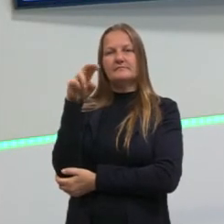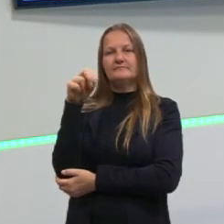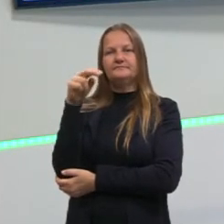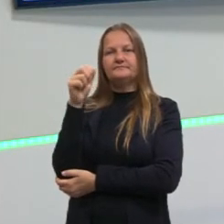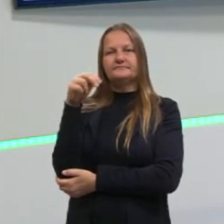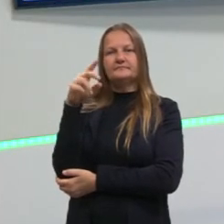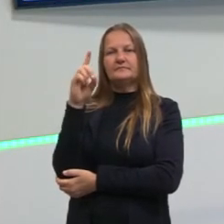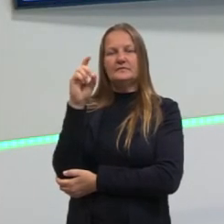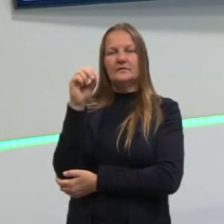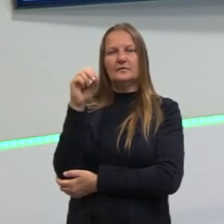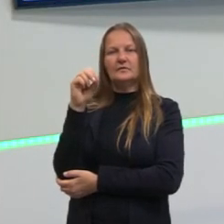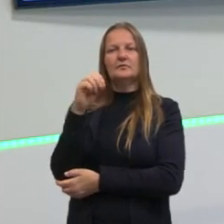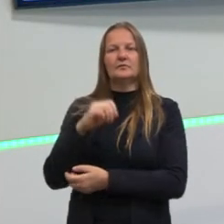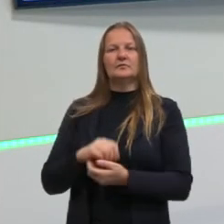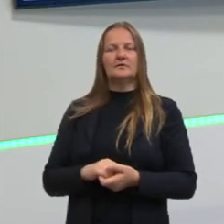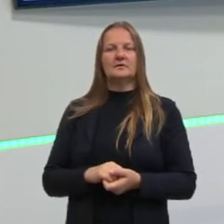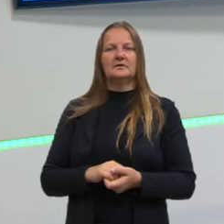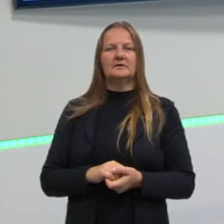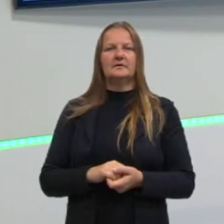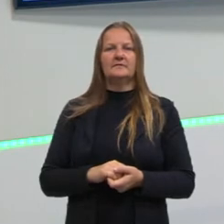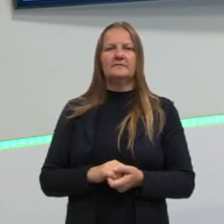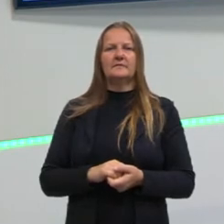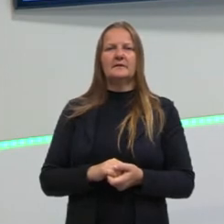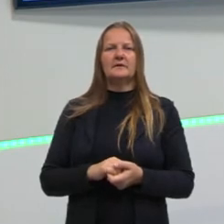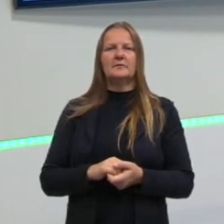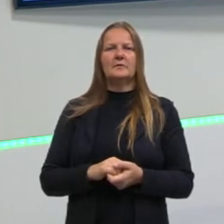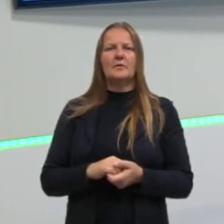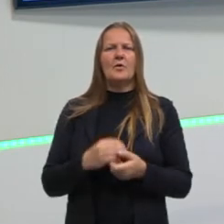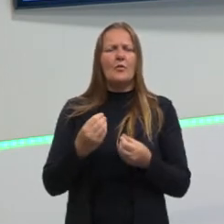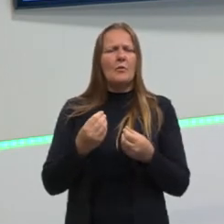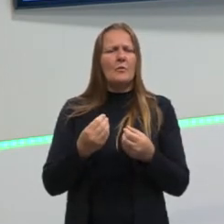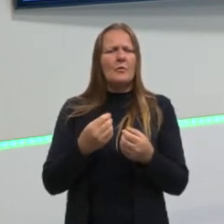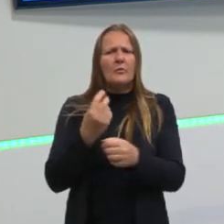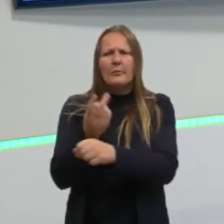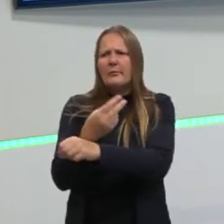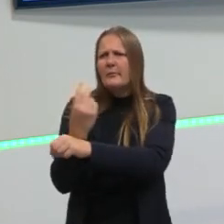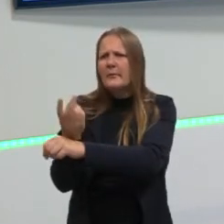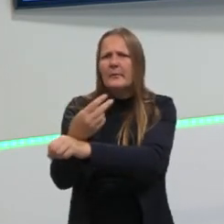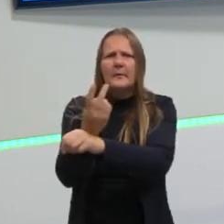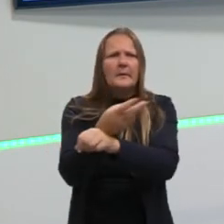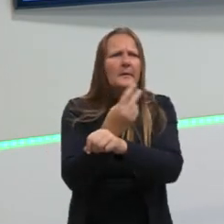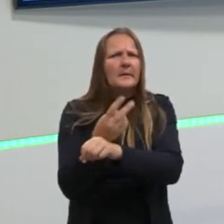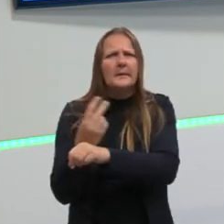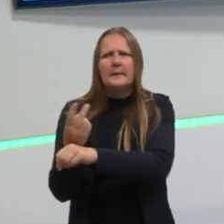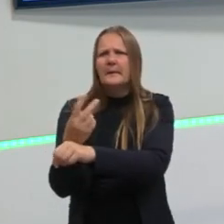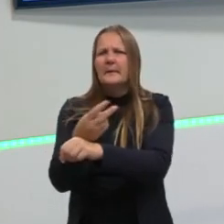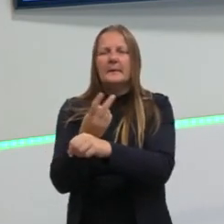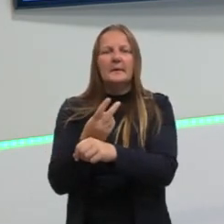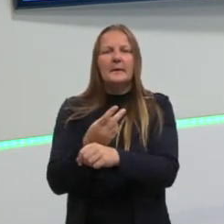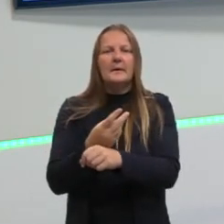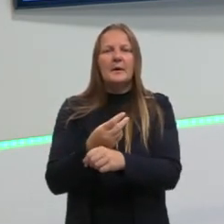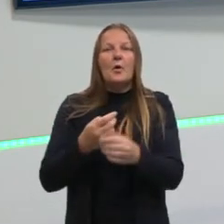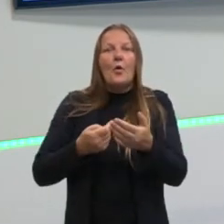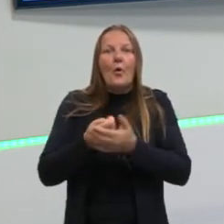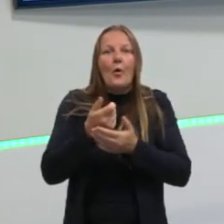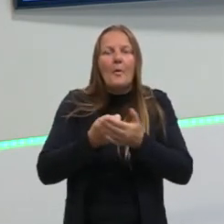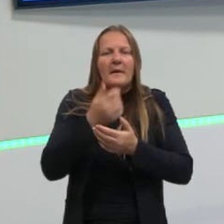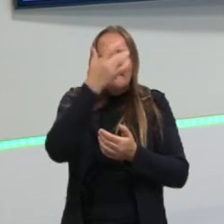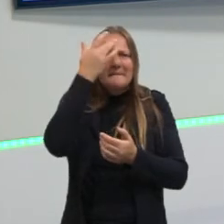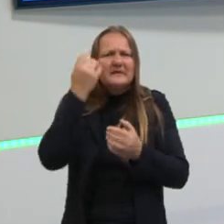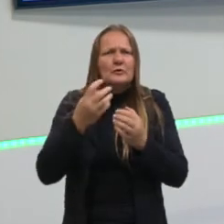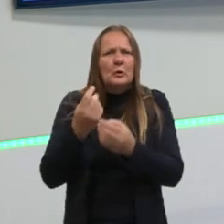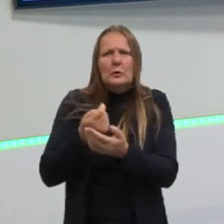exemplo, sobre a busca do peru da ceia de Natal no dia do Natal no mercado. Então, assim,